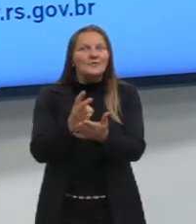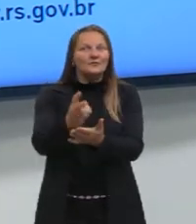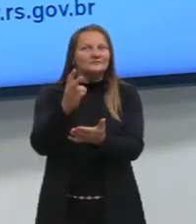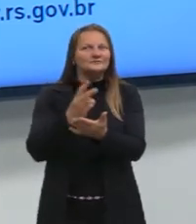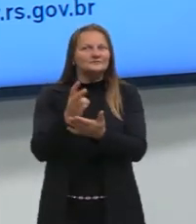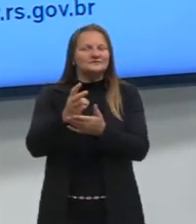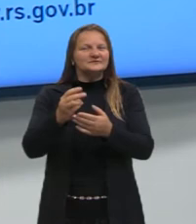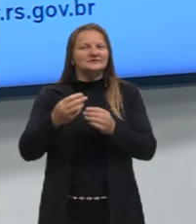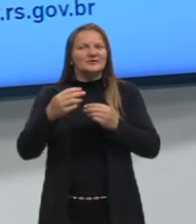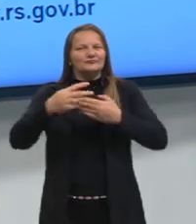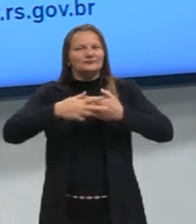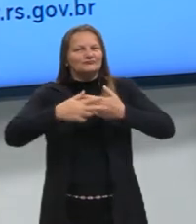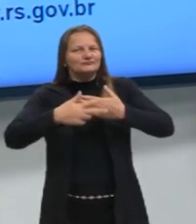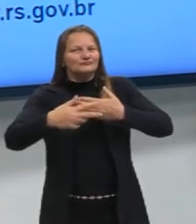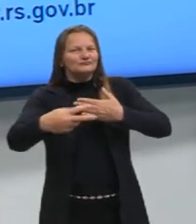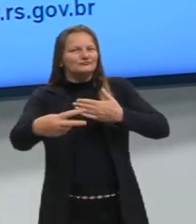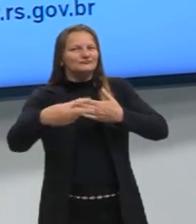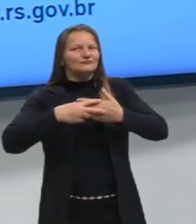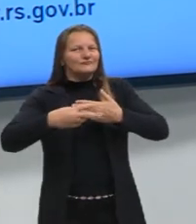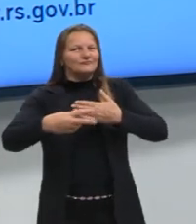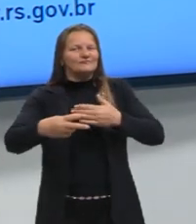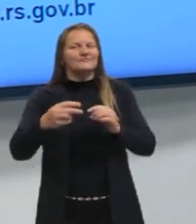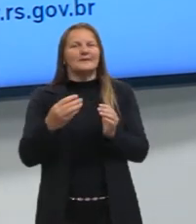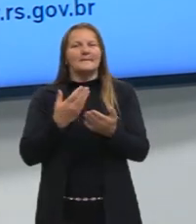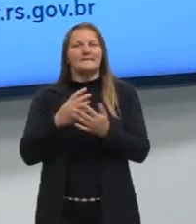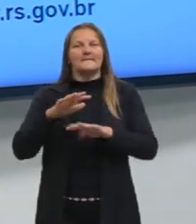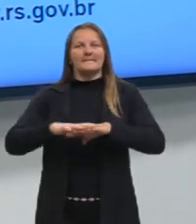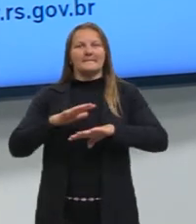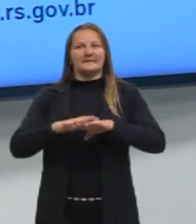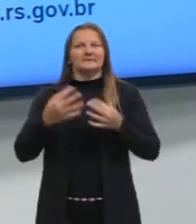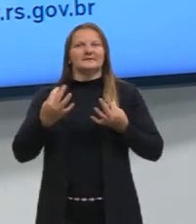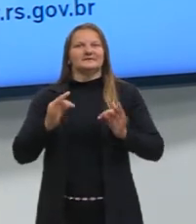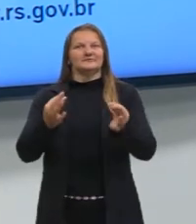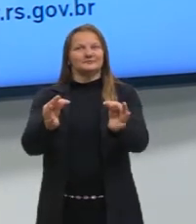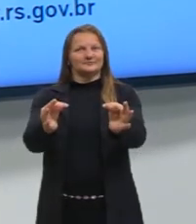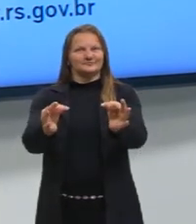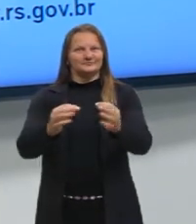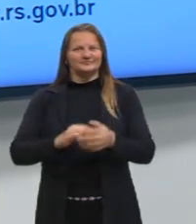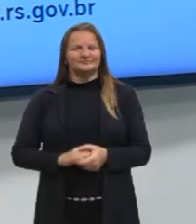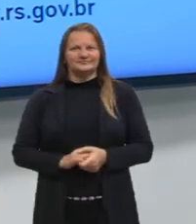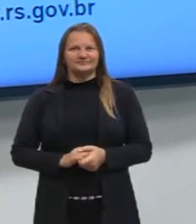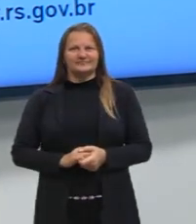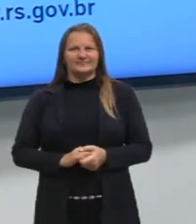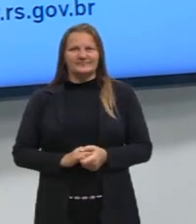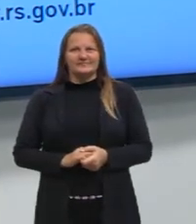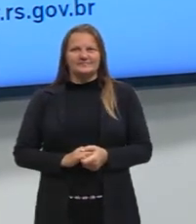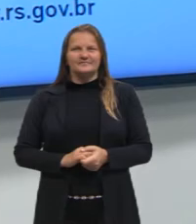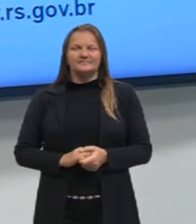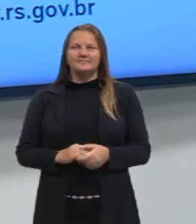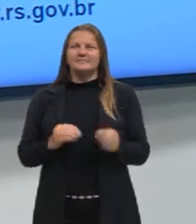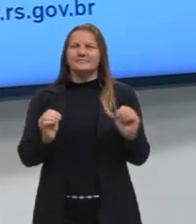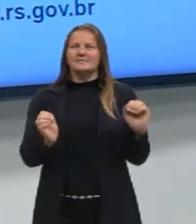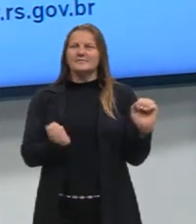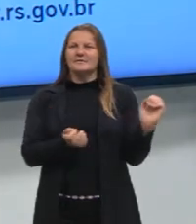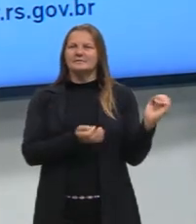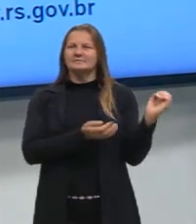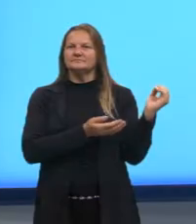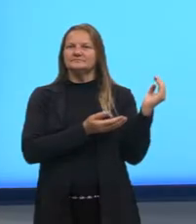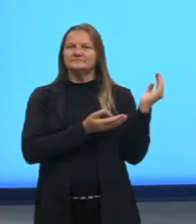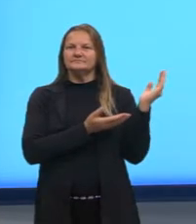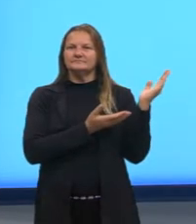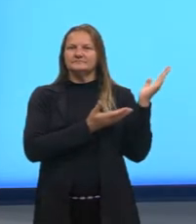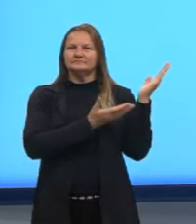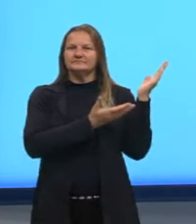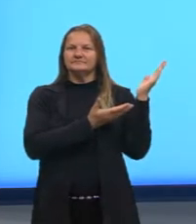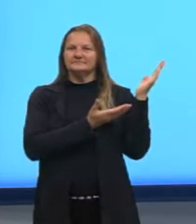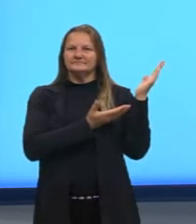na nossa sequência de aula de matemática e suas tecnologias. Aqui eu deixo para vocês o Instagram